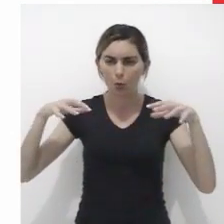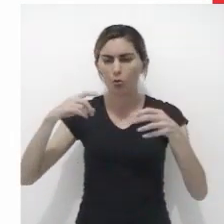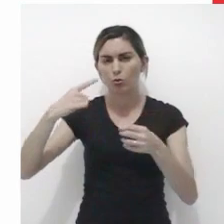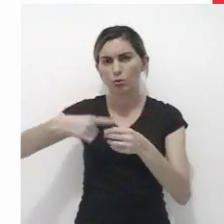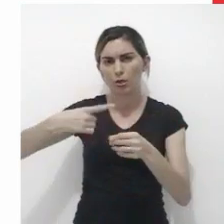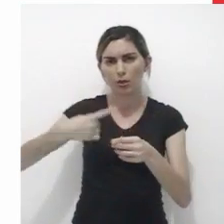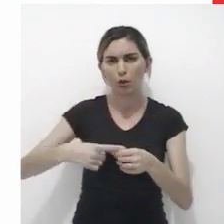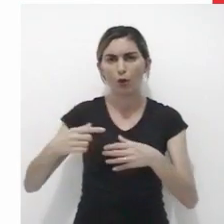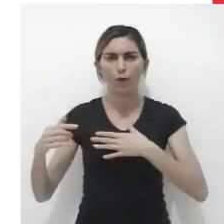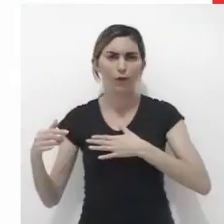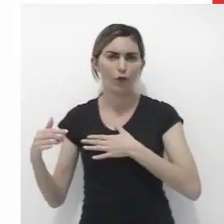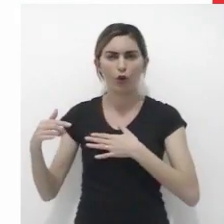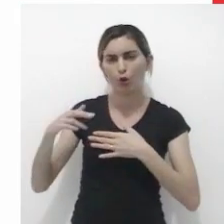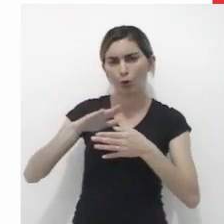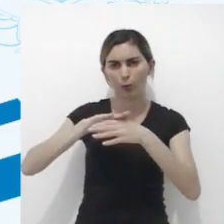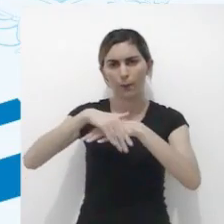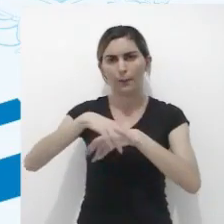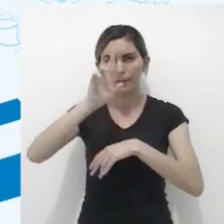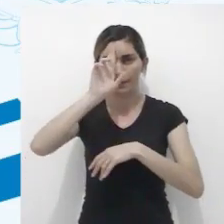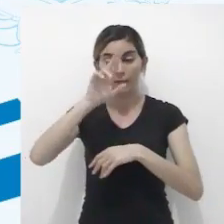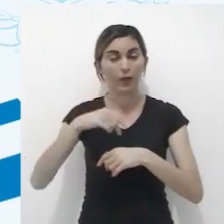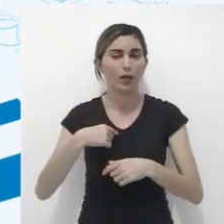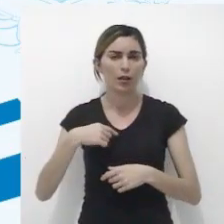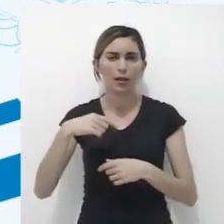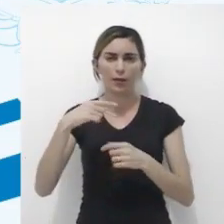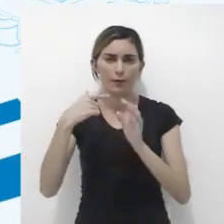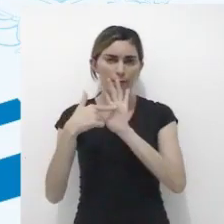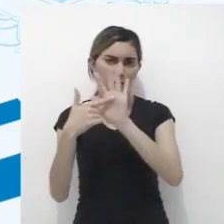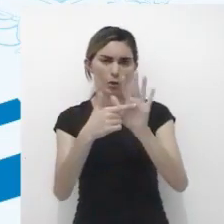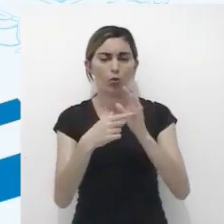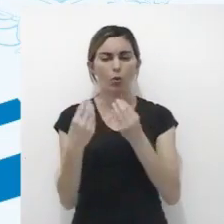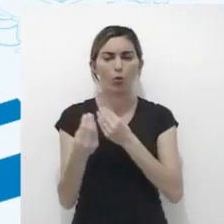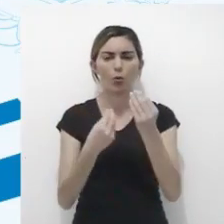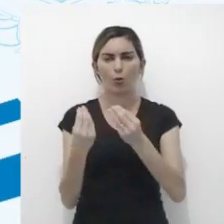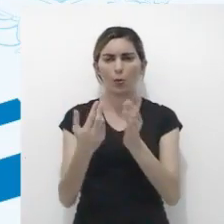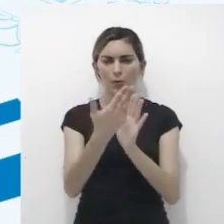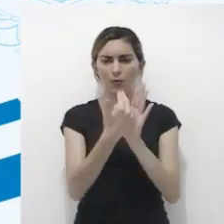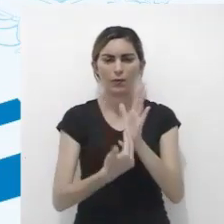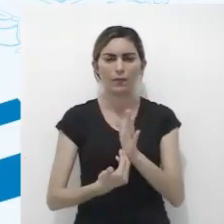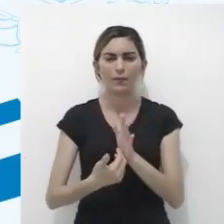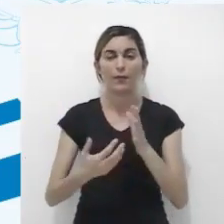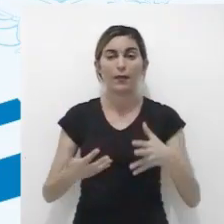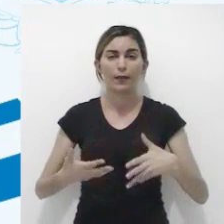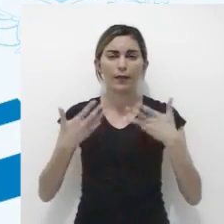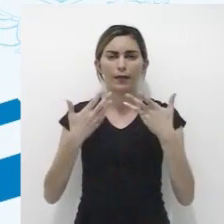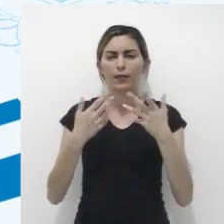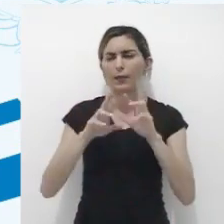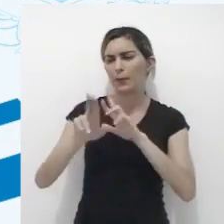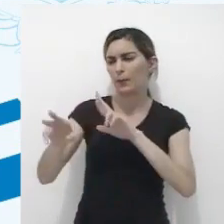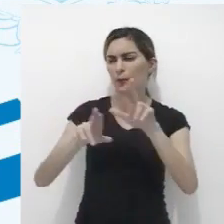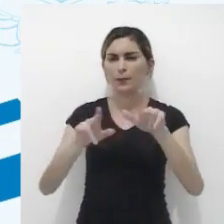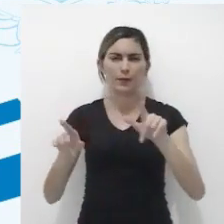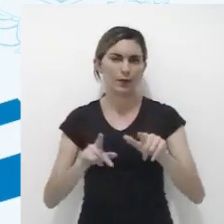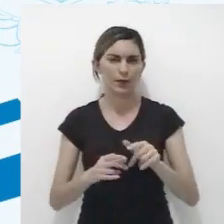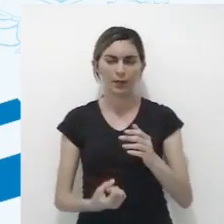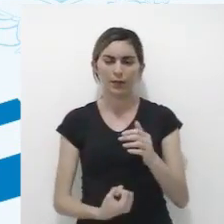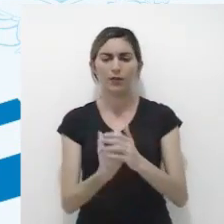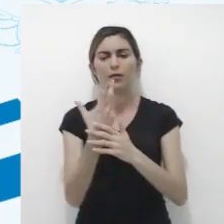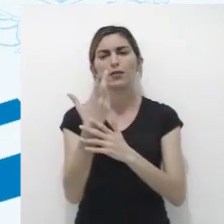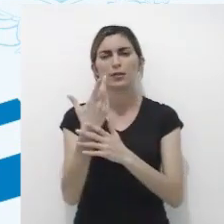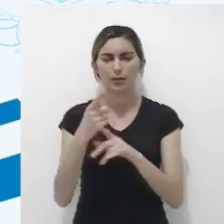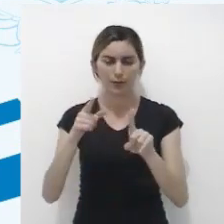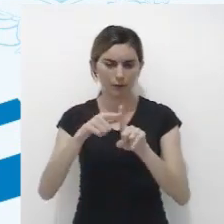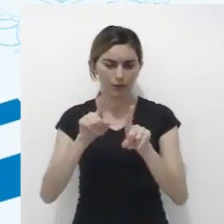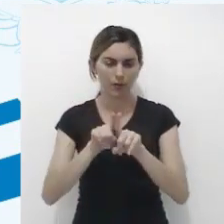Sertão e O Forró da Meia-Noite. A xilogravura, como forma de expressão que abre diversas possibilidades de